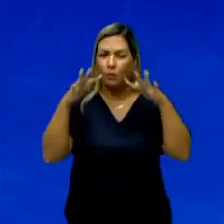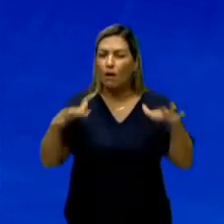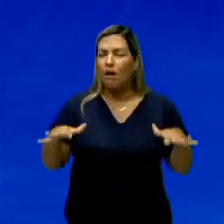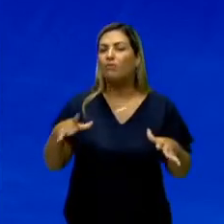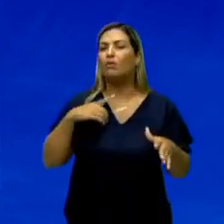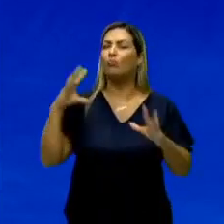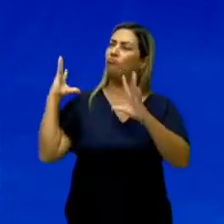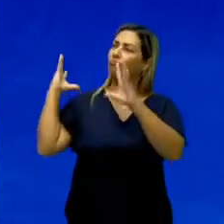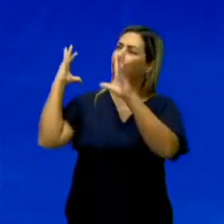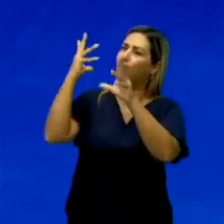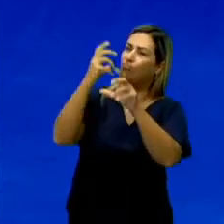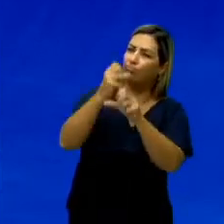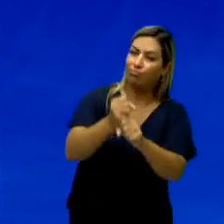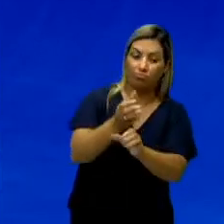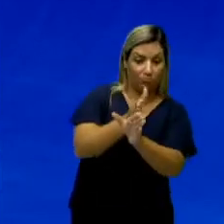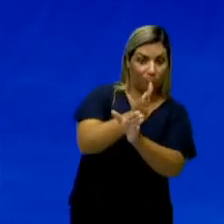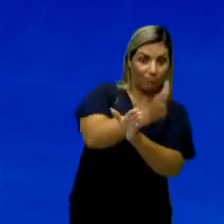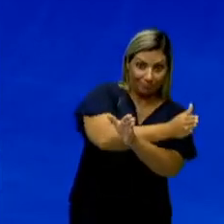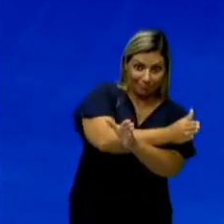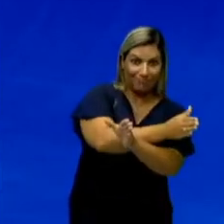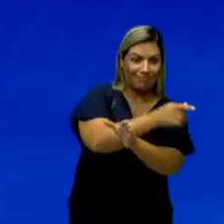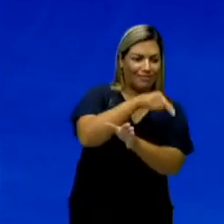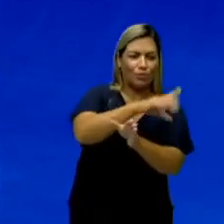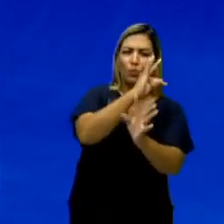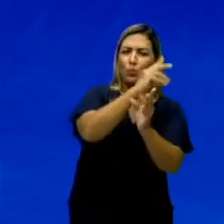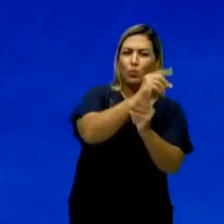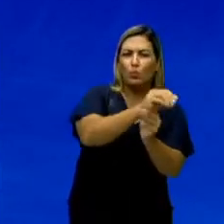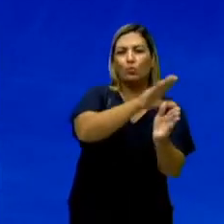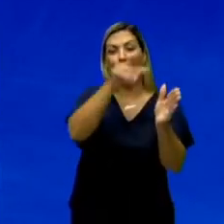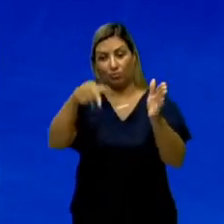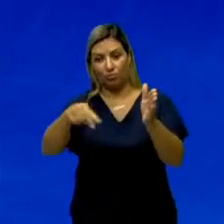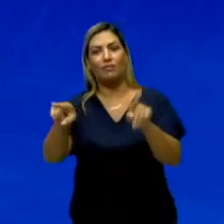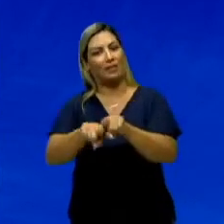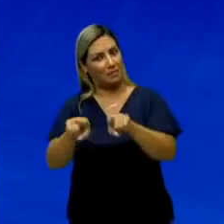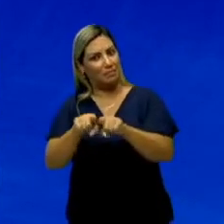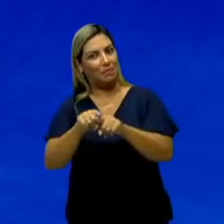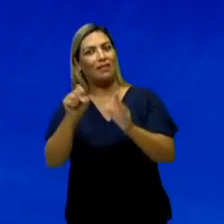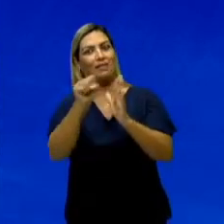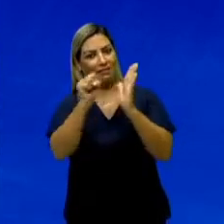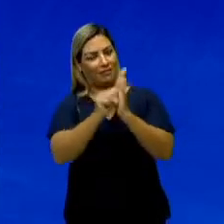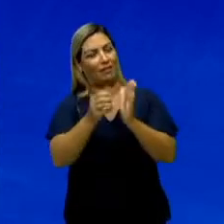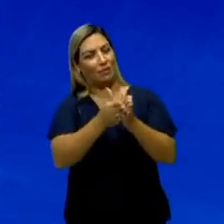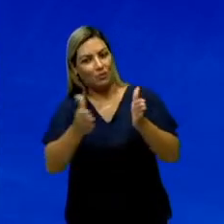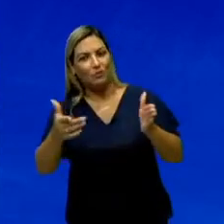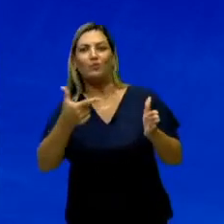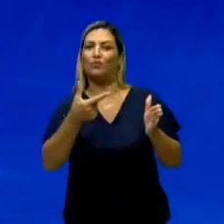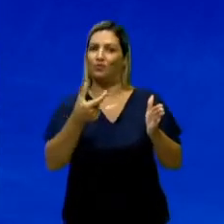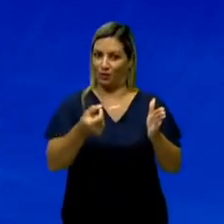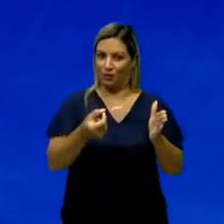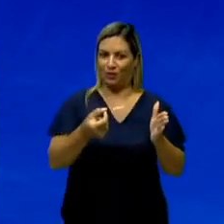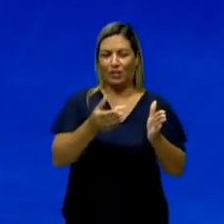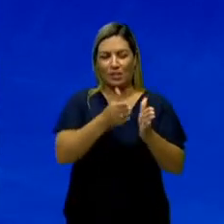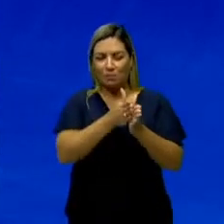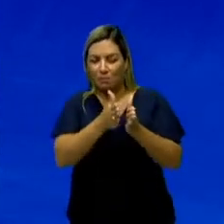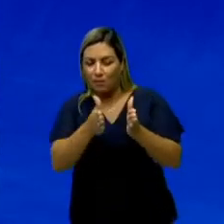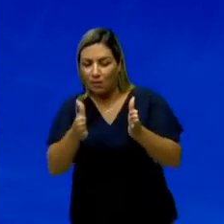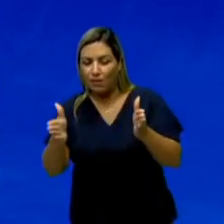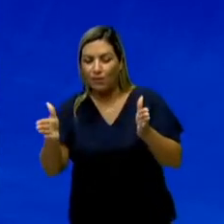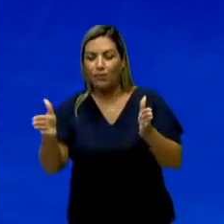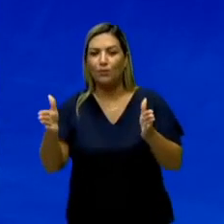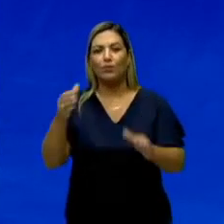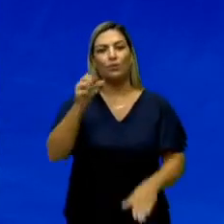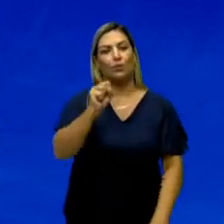que veio do século XIX também vai aparecer nesse período, que é chamado de um período